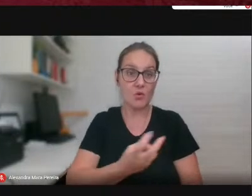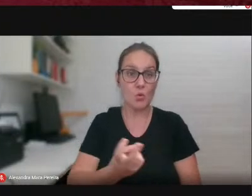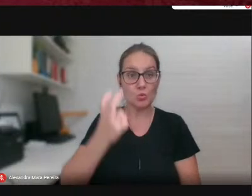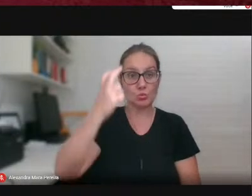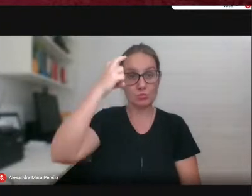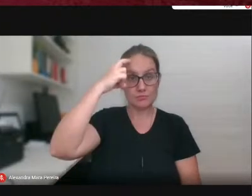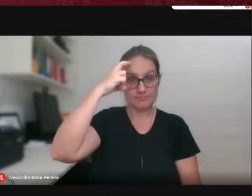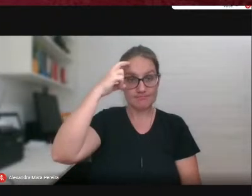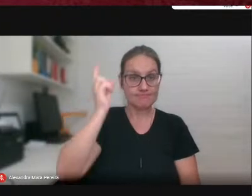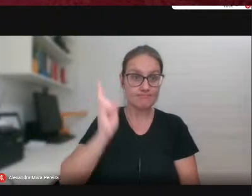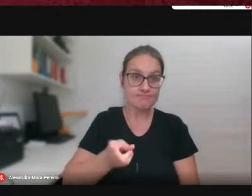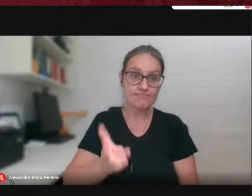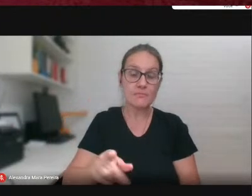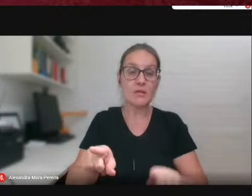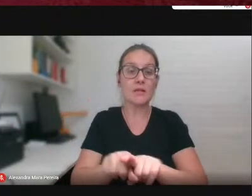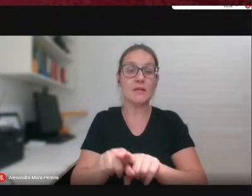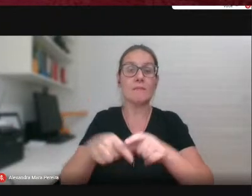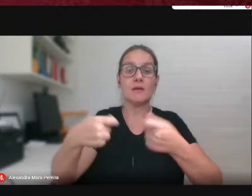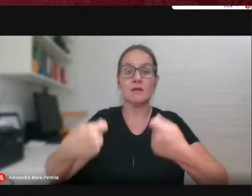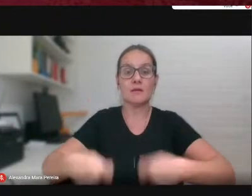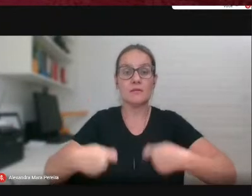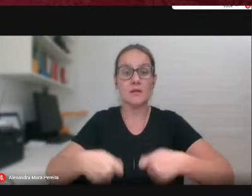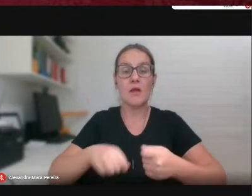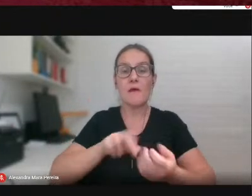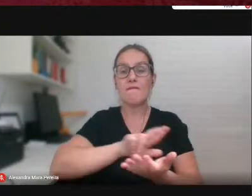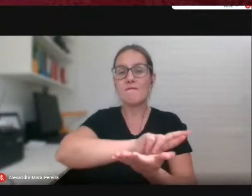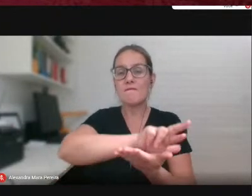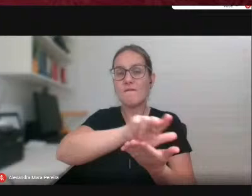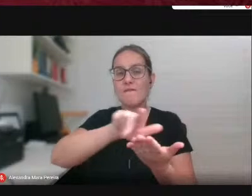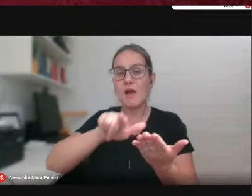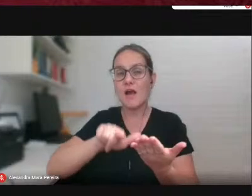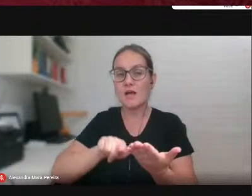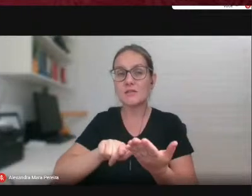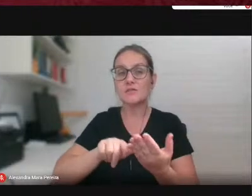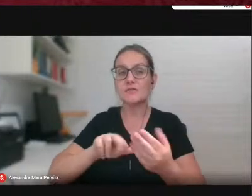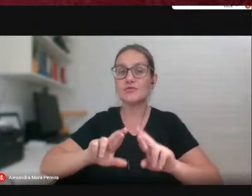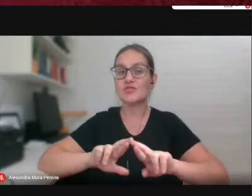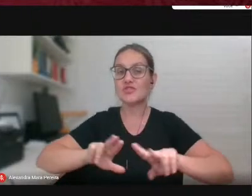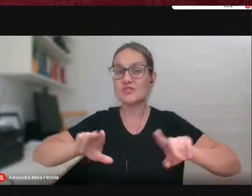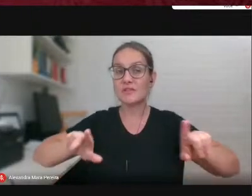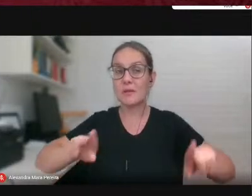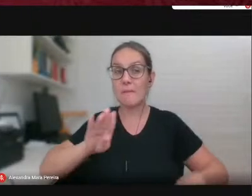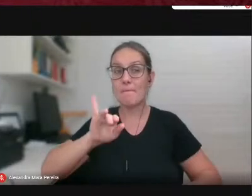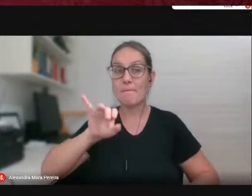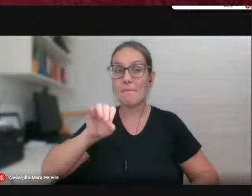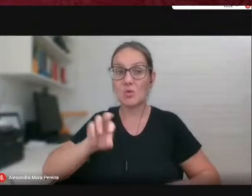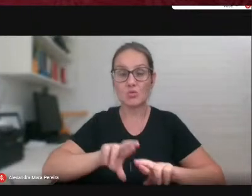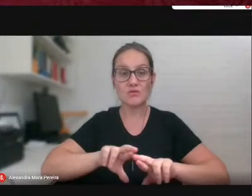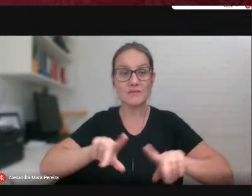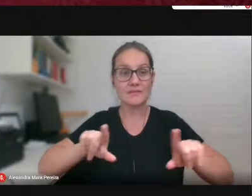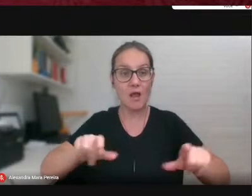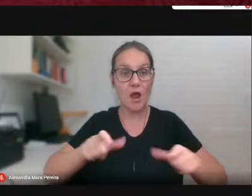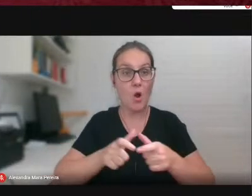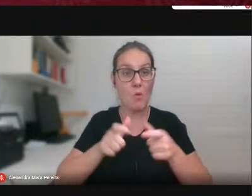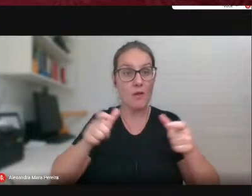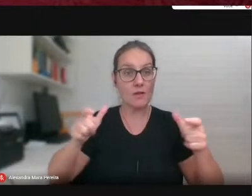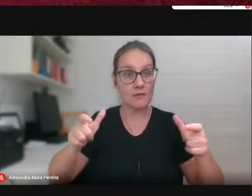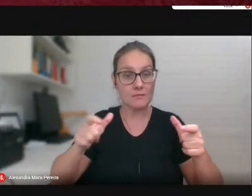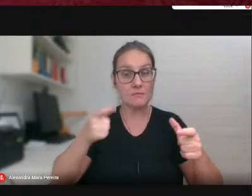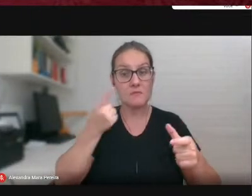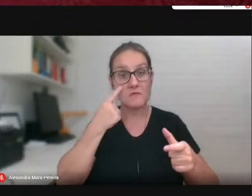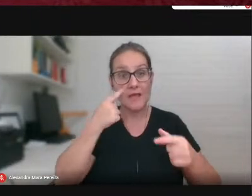e a necessidade da biodiversidade não apenas ser mantida, mas ser aumentada, já vista que a maioria dessas áreas